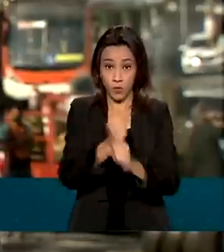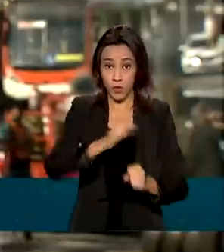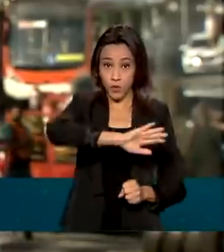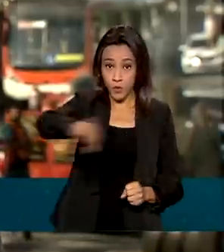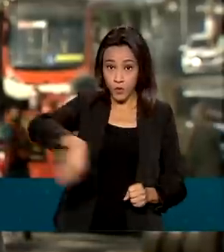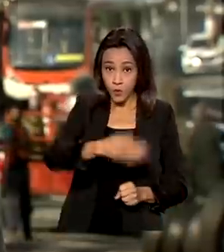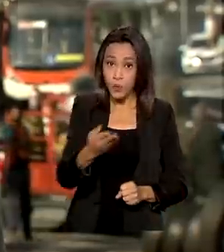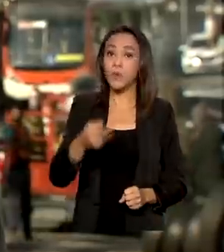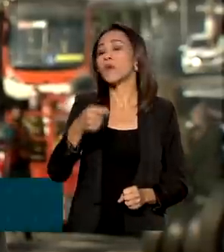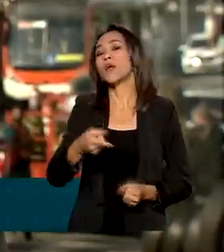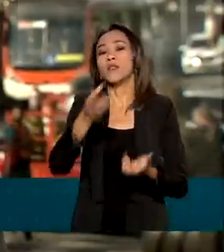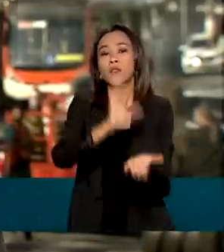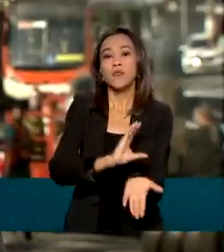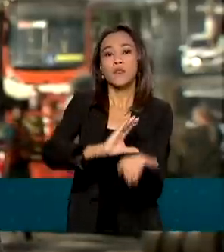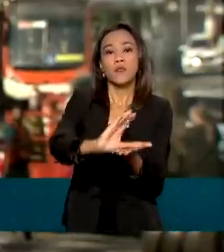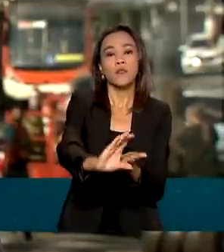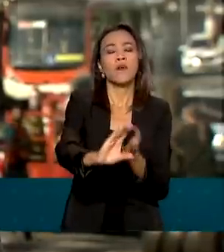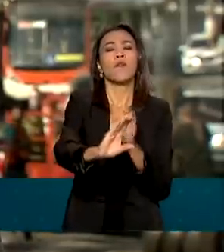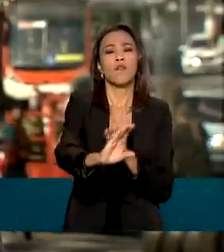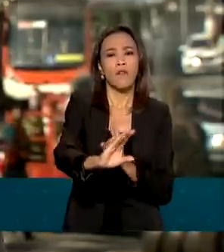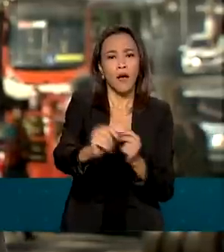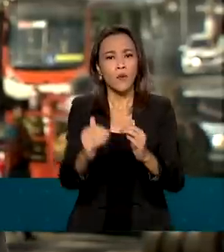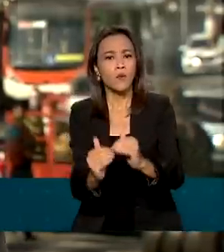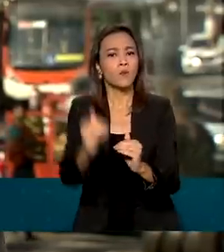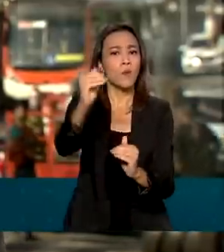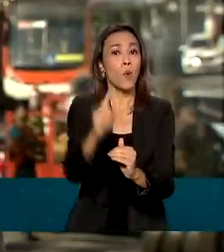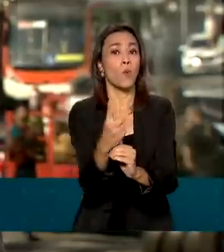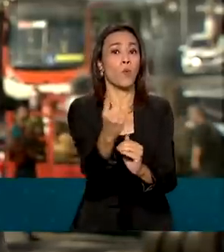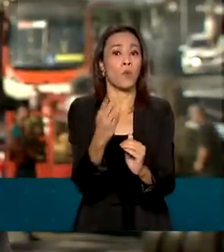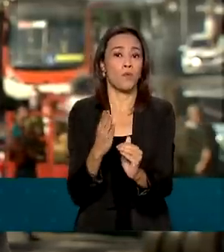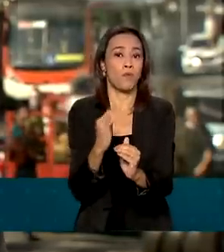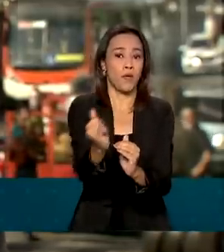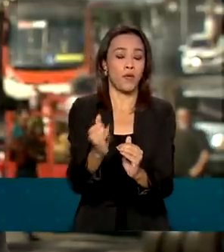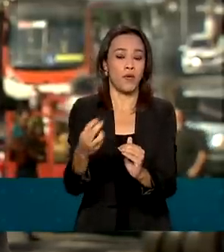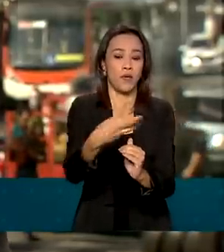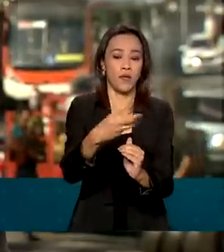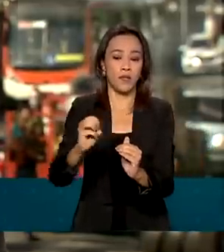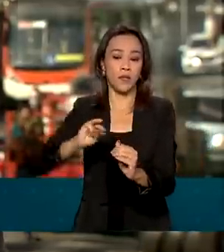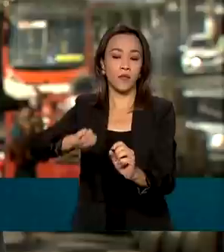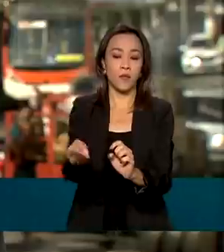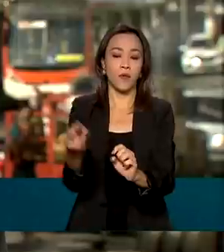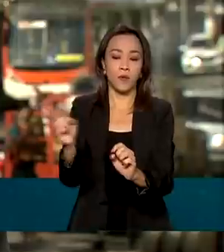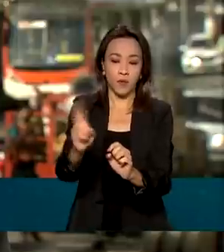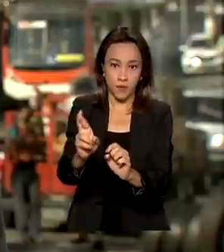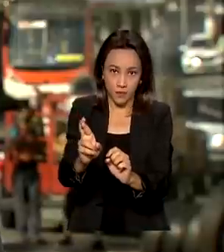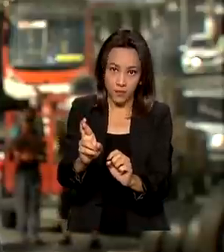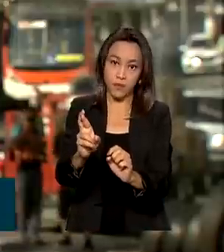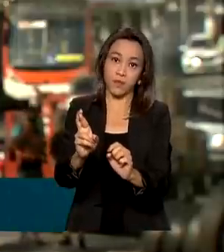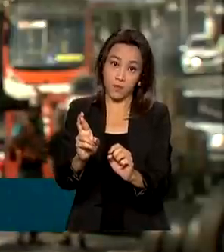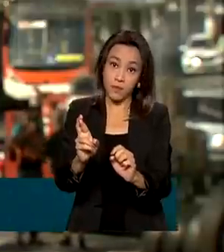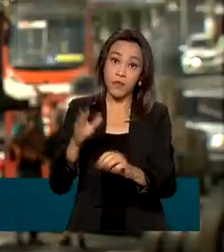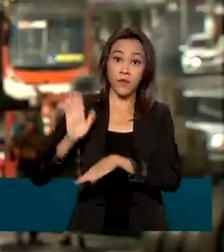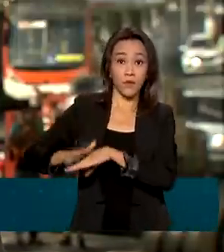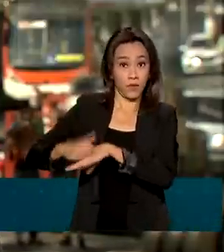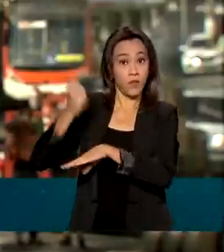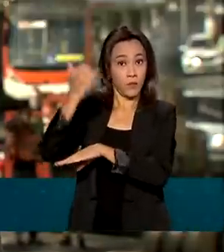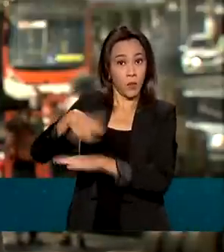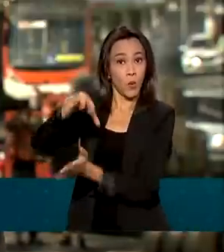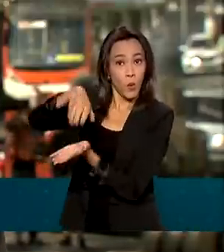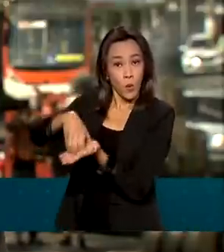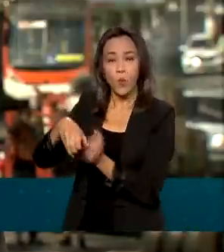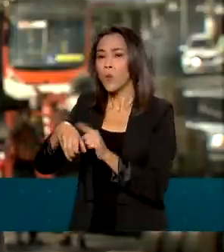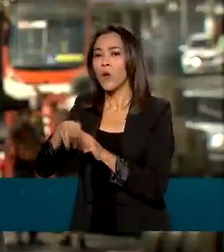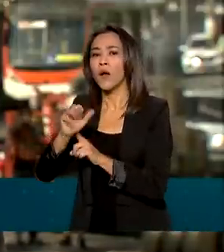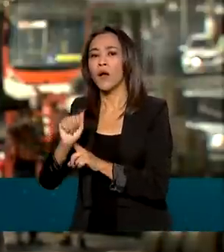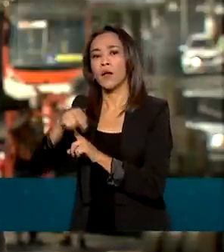empreendimentos devem receber investimentos superior a R 1,3 bilhão. Segundo a ANEEL, a Agência